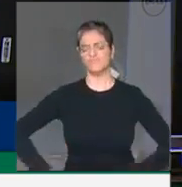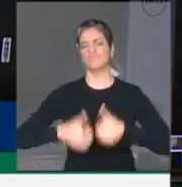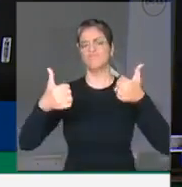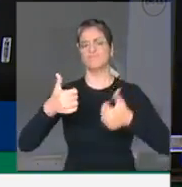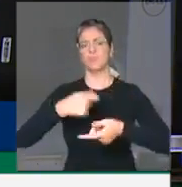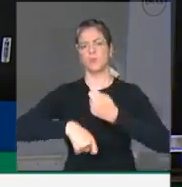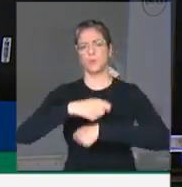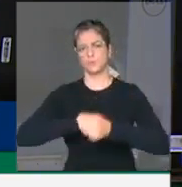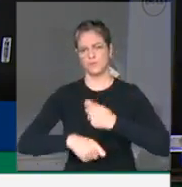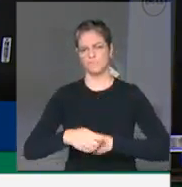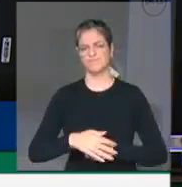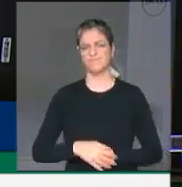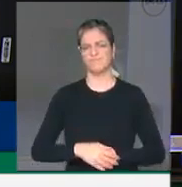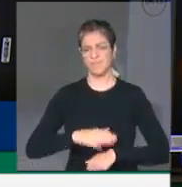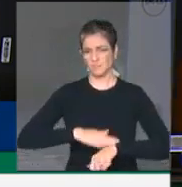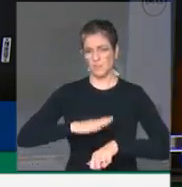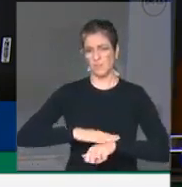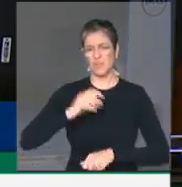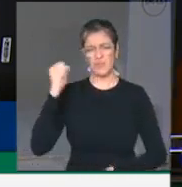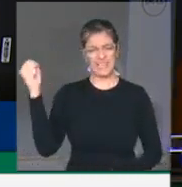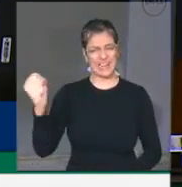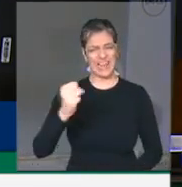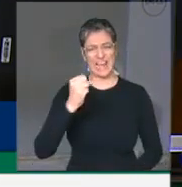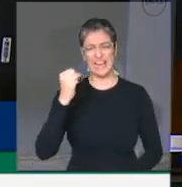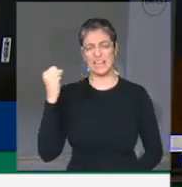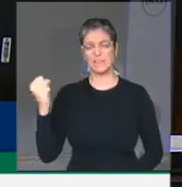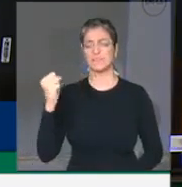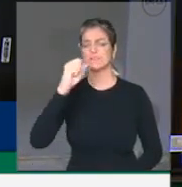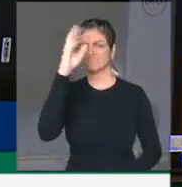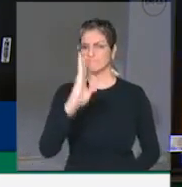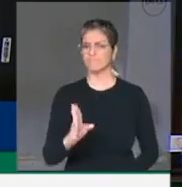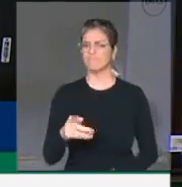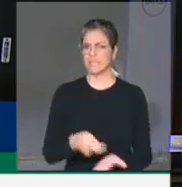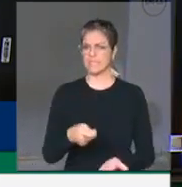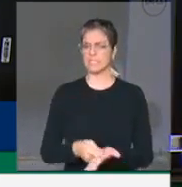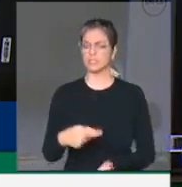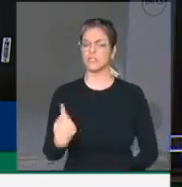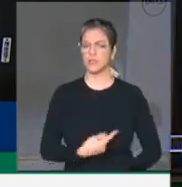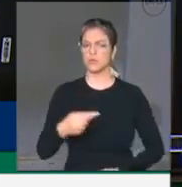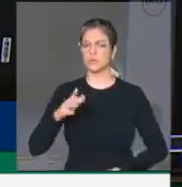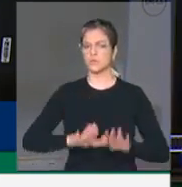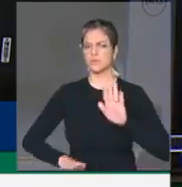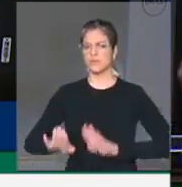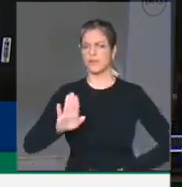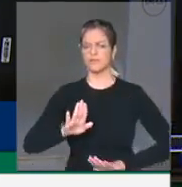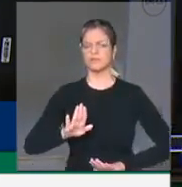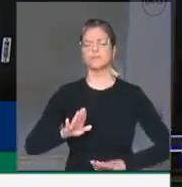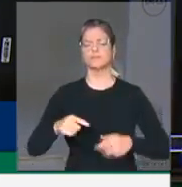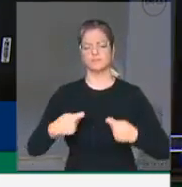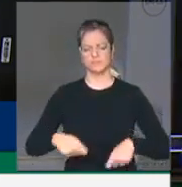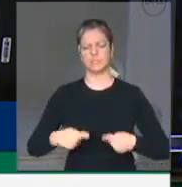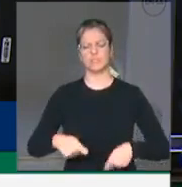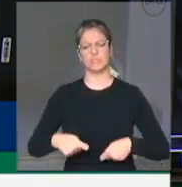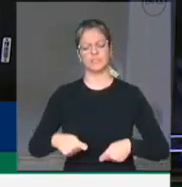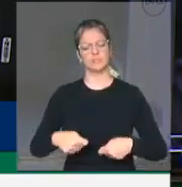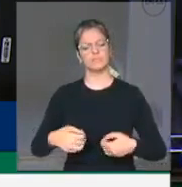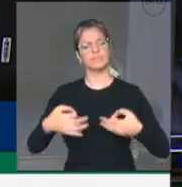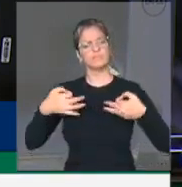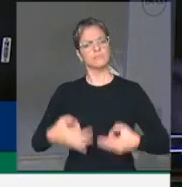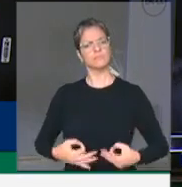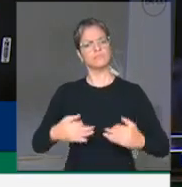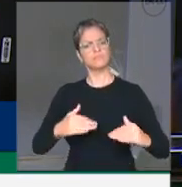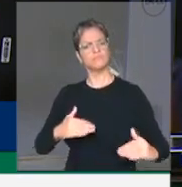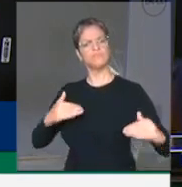Nessa hora grave, a nação exige que tenhamos prudência. Exige que estejamos à altura